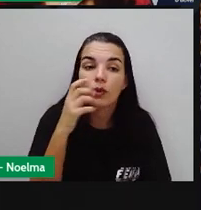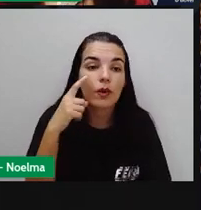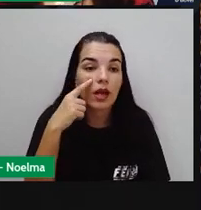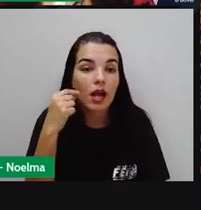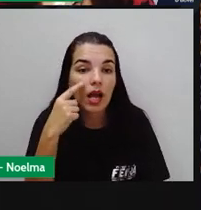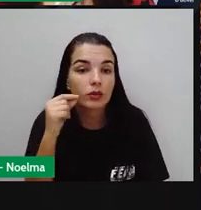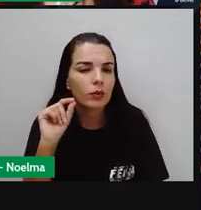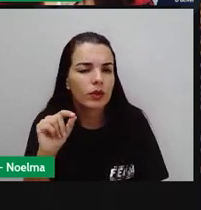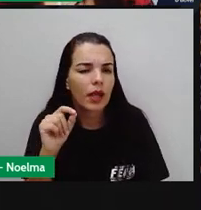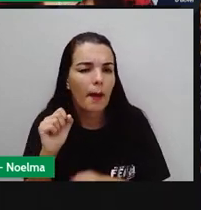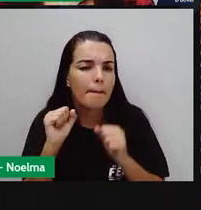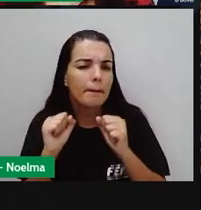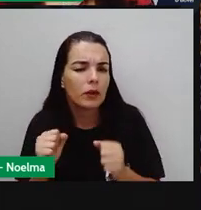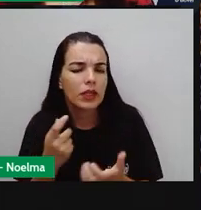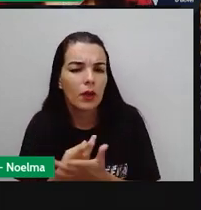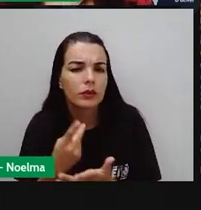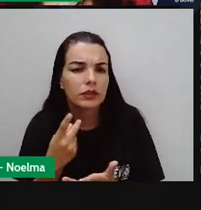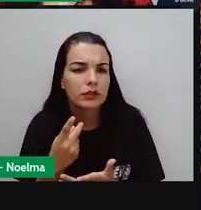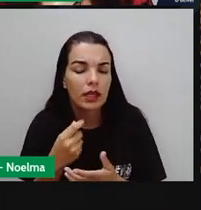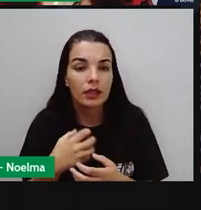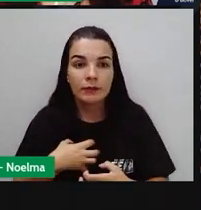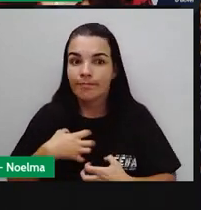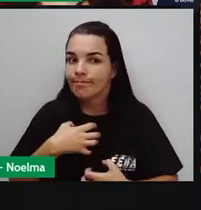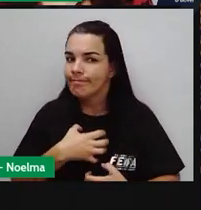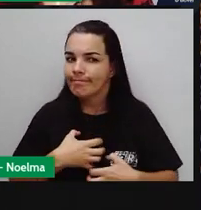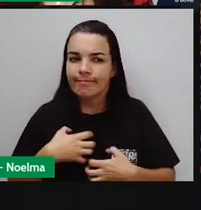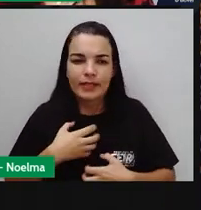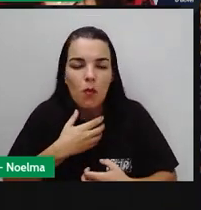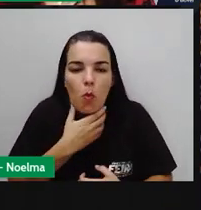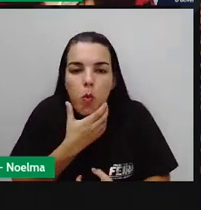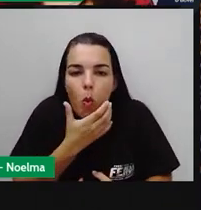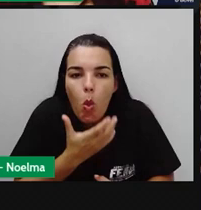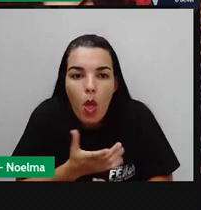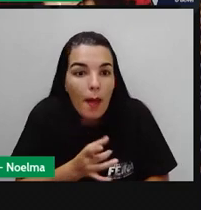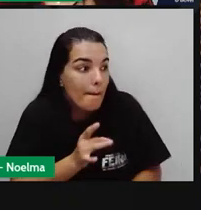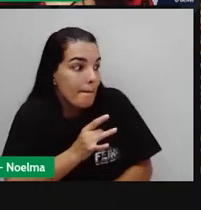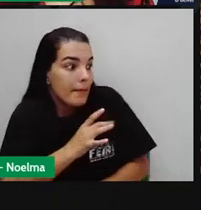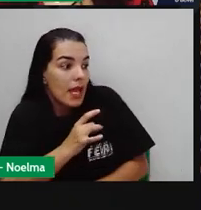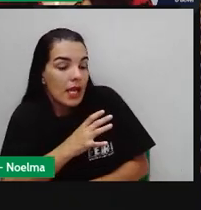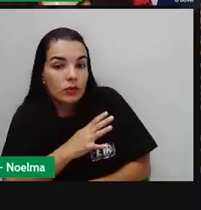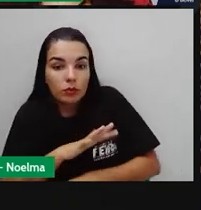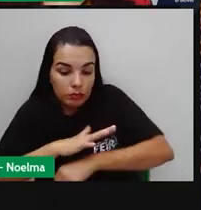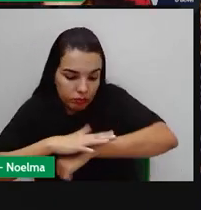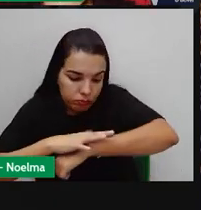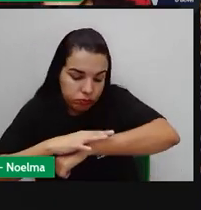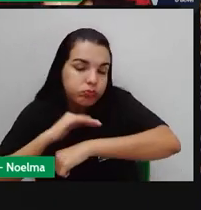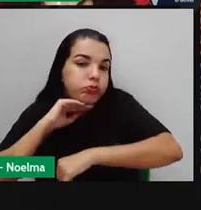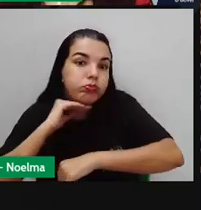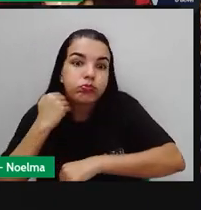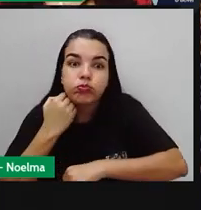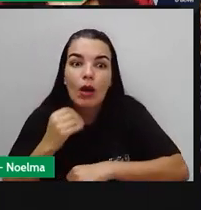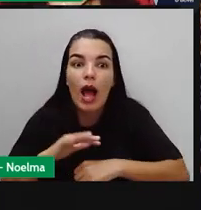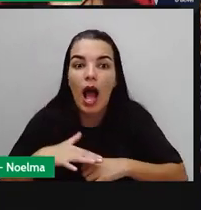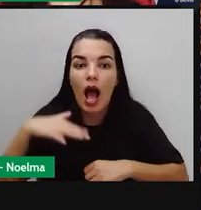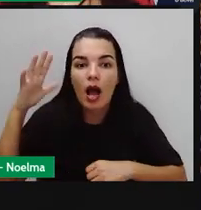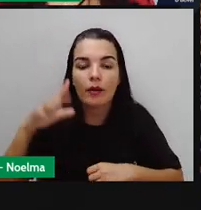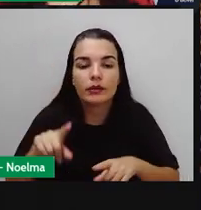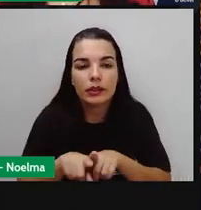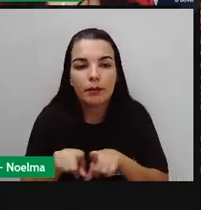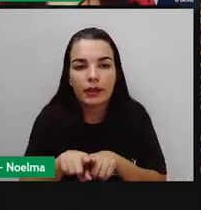São eles. Eles podem ter ataque de ansiedade, vômitos, medos, convulsões e